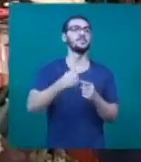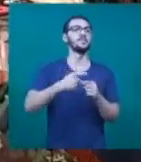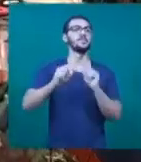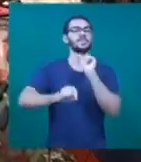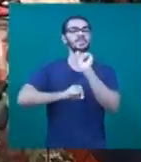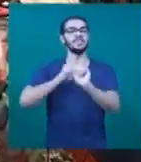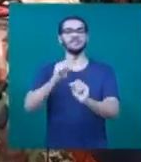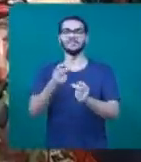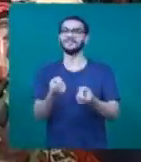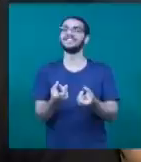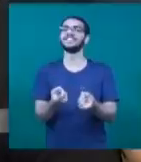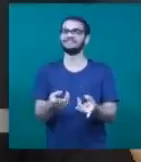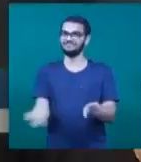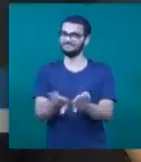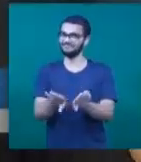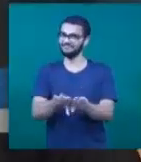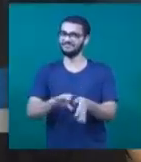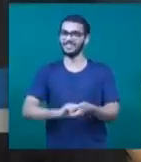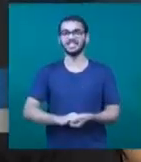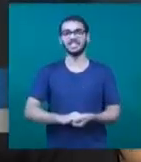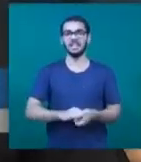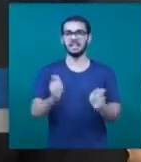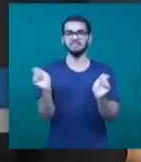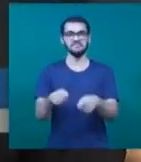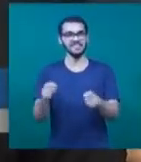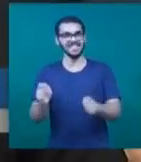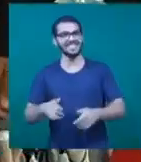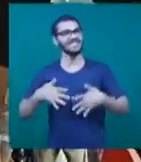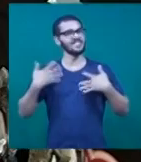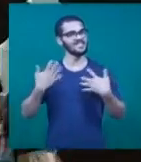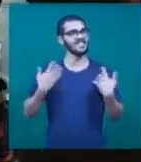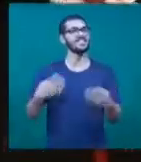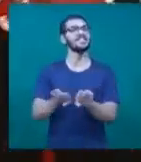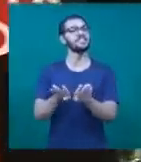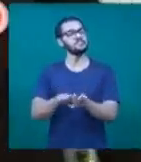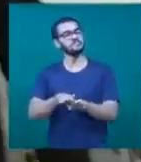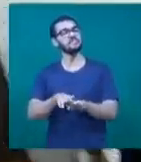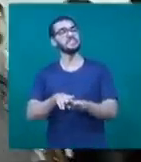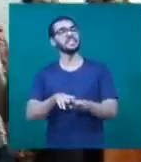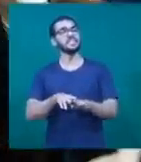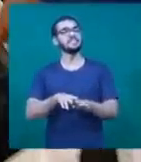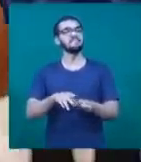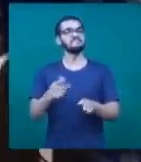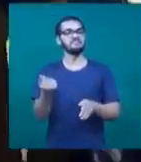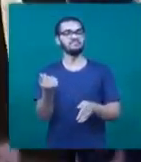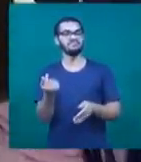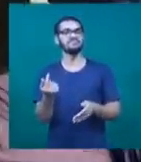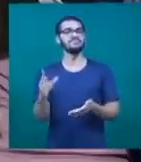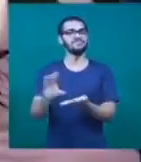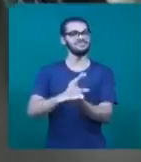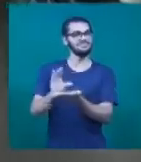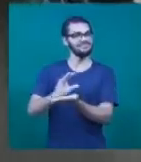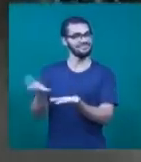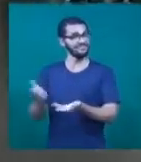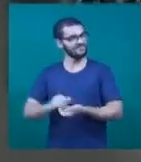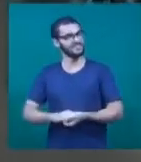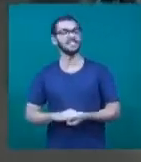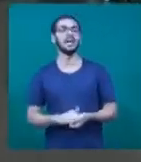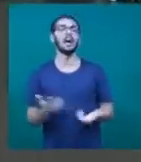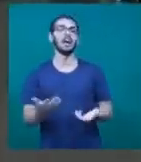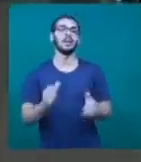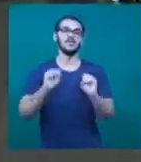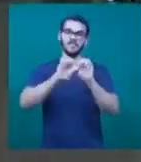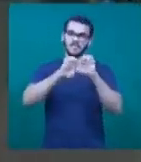alavancar as vendas. Dá para se divertir e ganhar um pouquinho de dinheiro, sim. Esse festival, que está na 40ª edição, reuniu